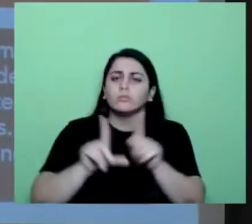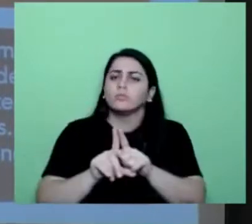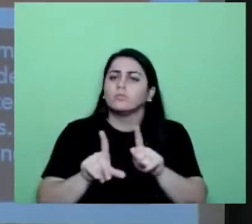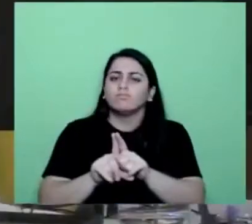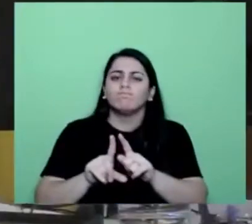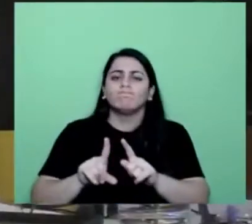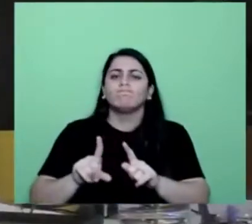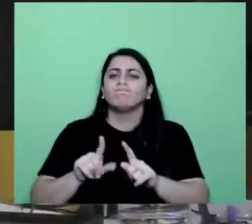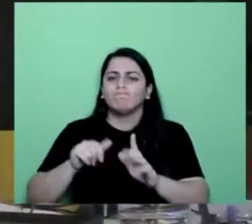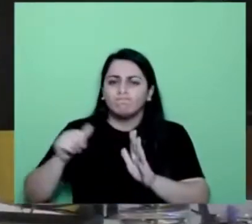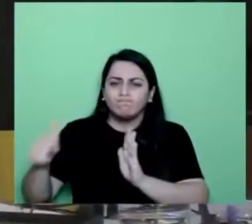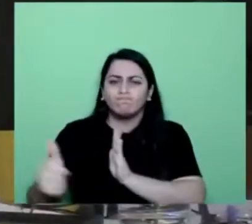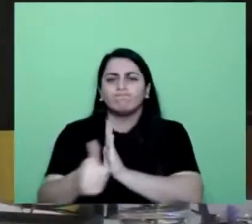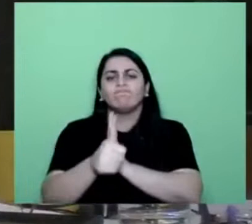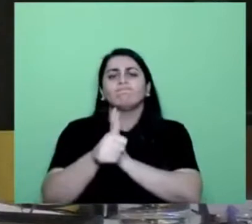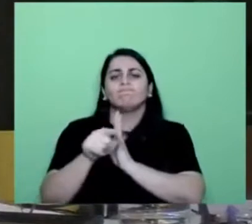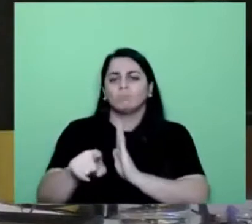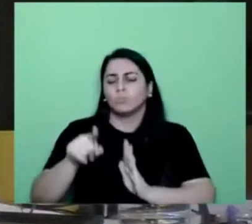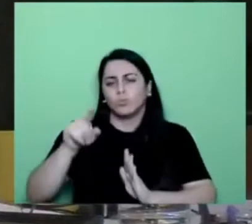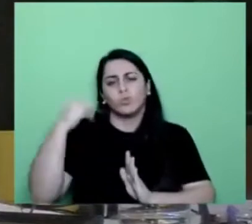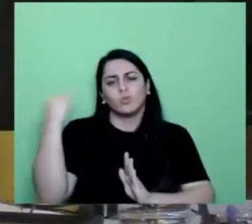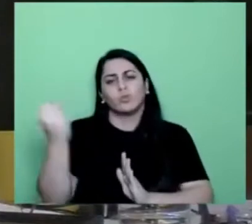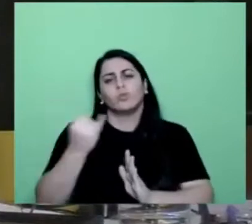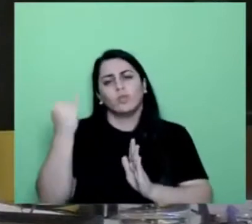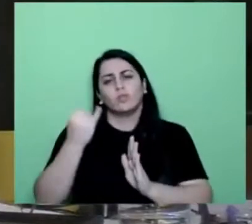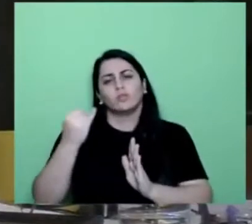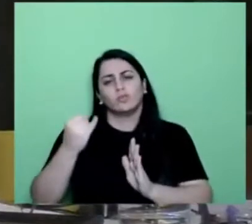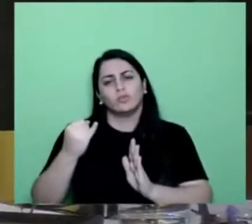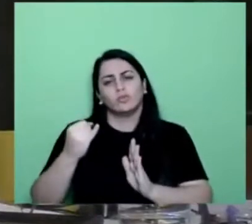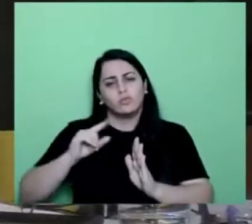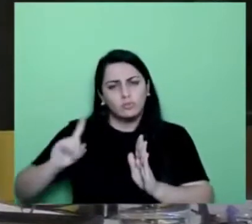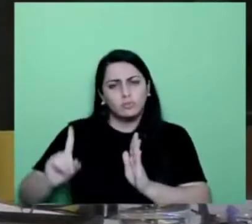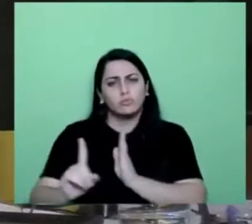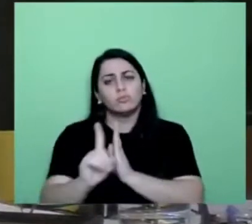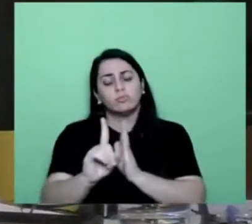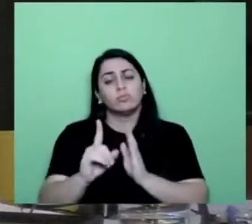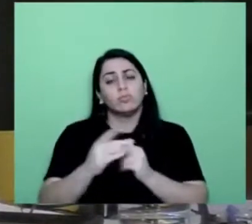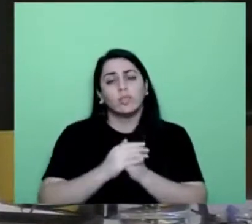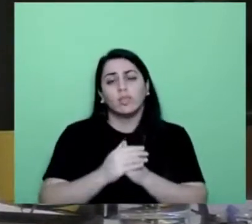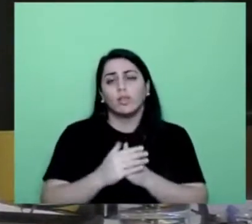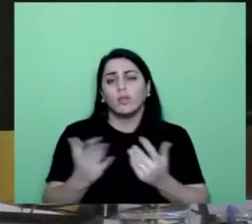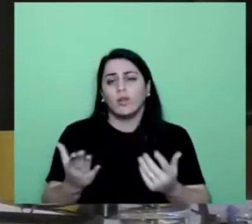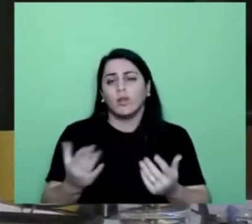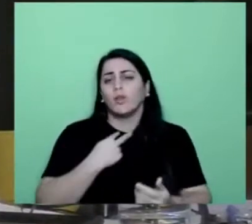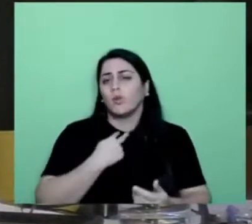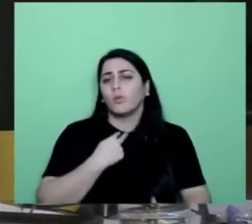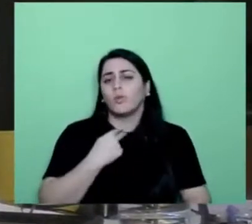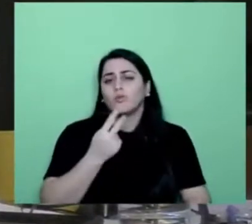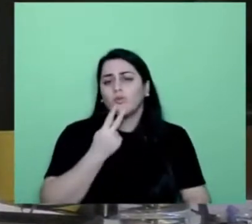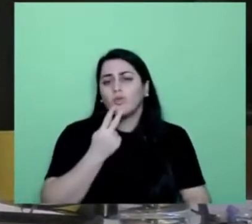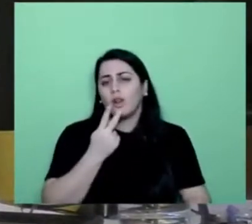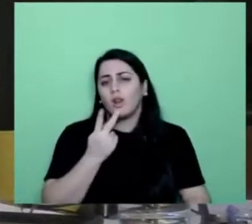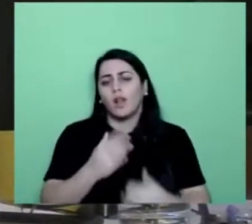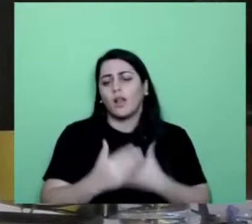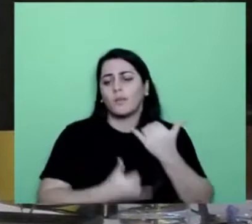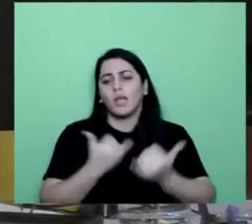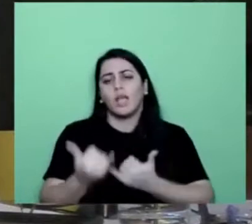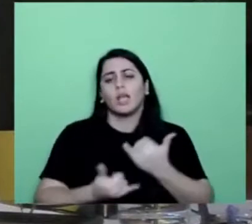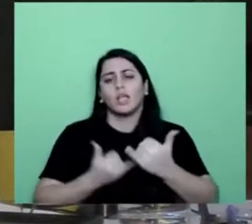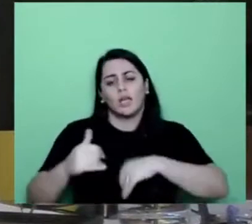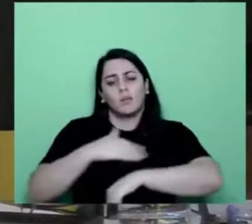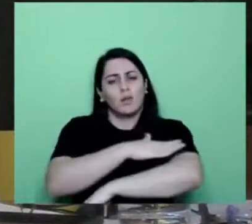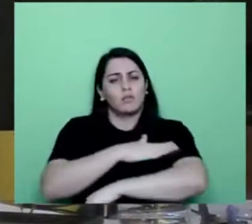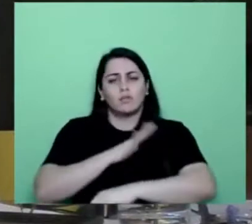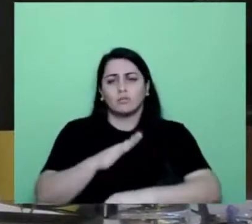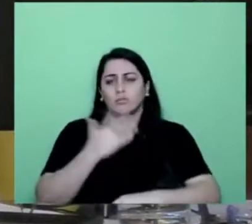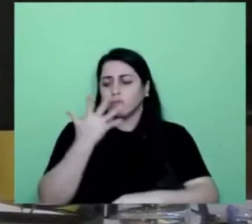Embutido em todo esse PL, tem o protagonismo. Eu não vou determinar aquela planta bananeira na praça. A criança tem